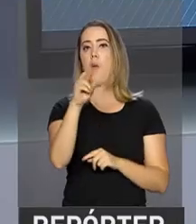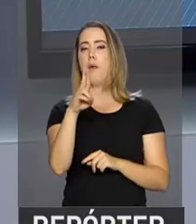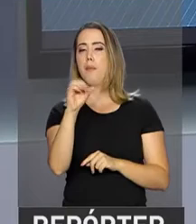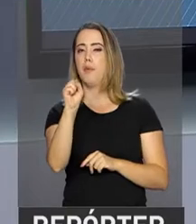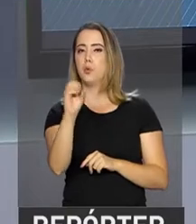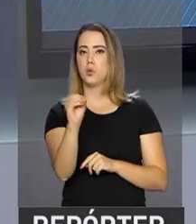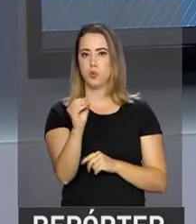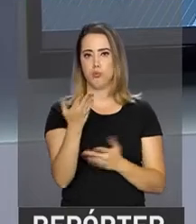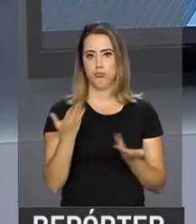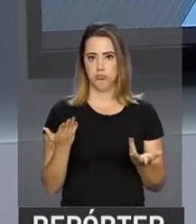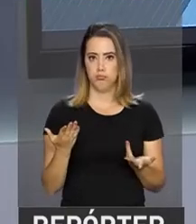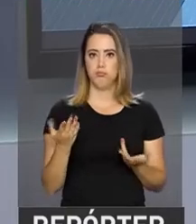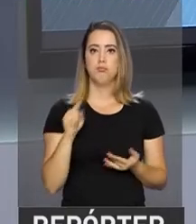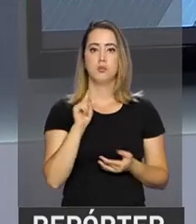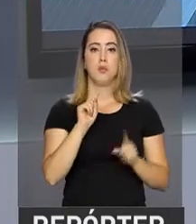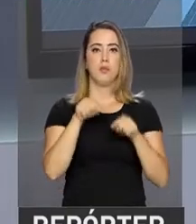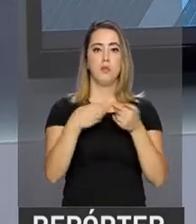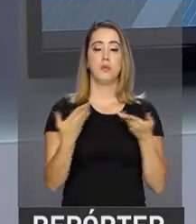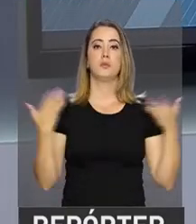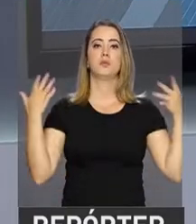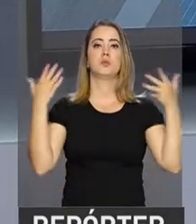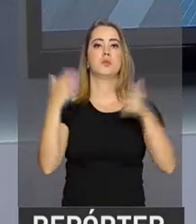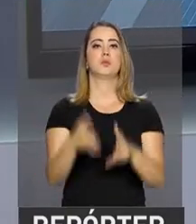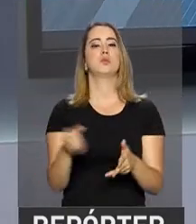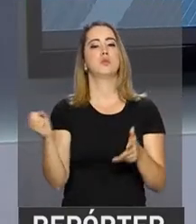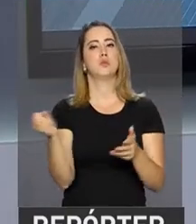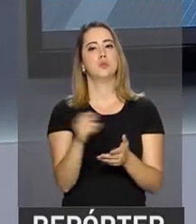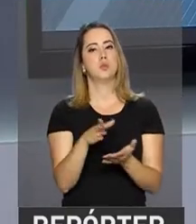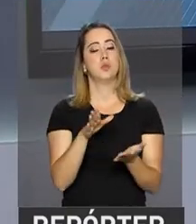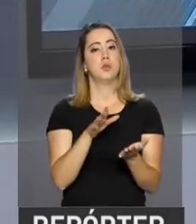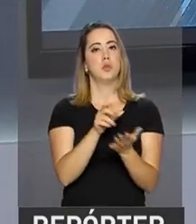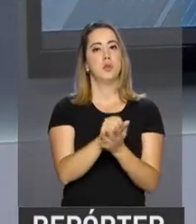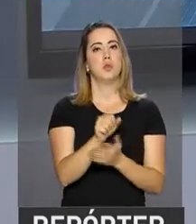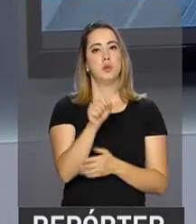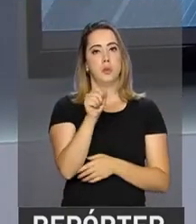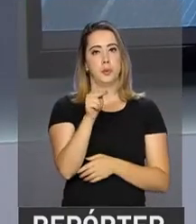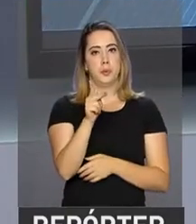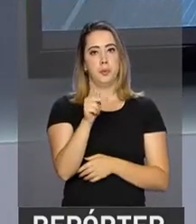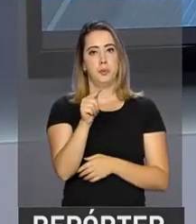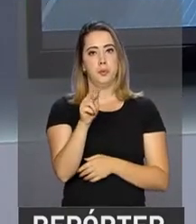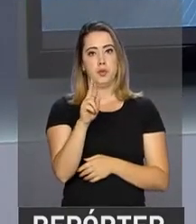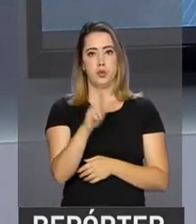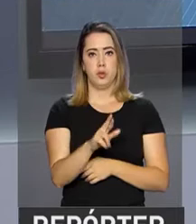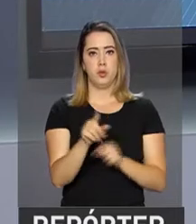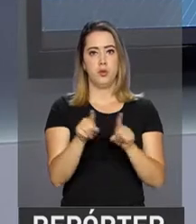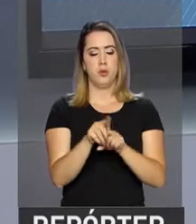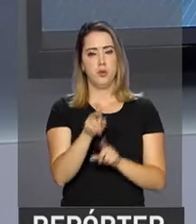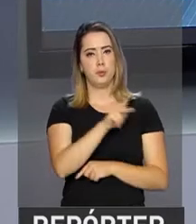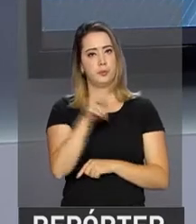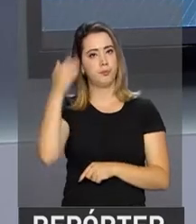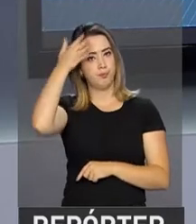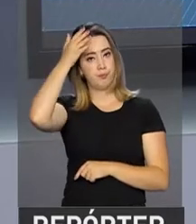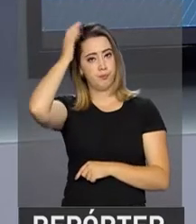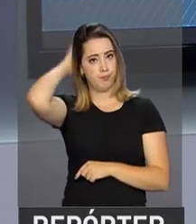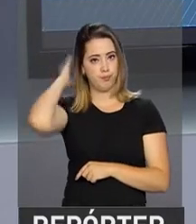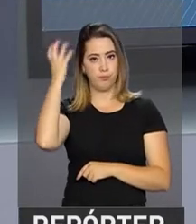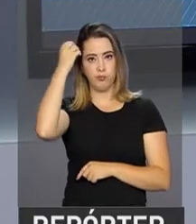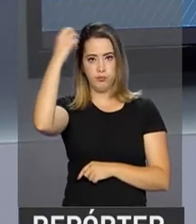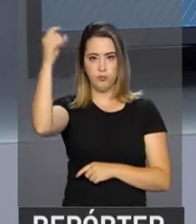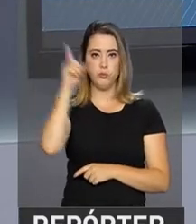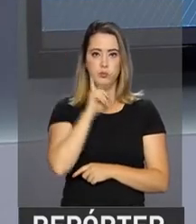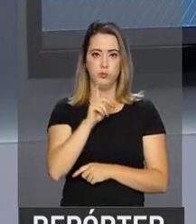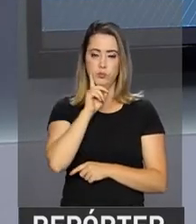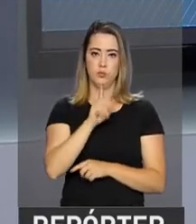E após participar da posse da nova procuradora-geral da República, o presidente Michel Temer embarcou para os Estados Unidos,